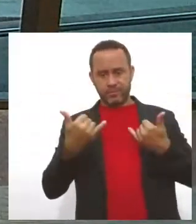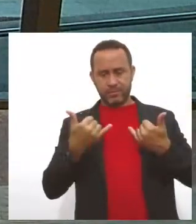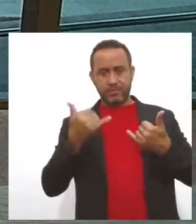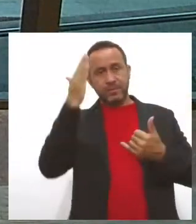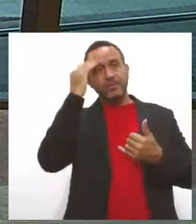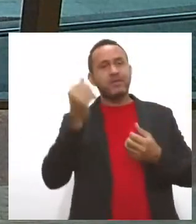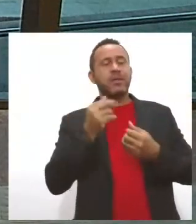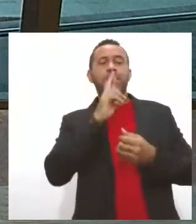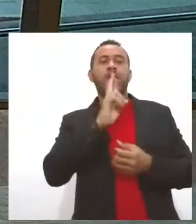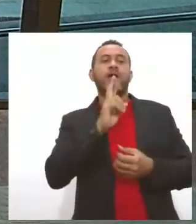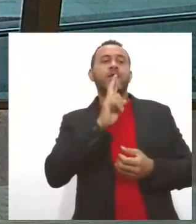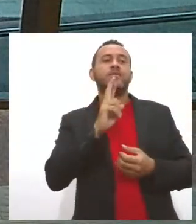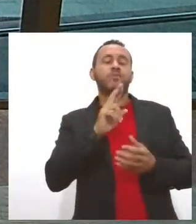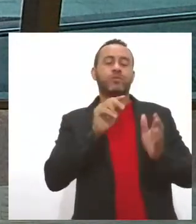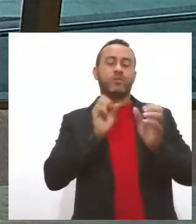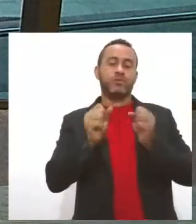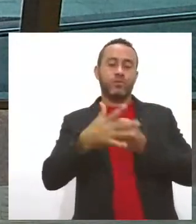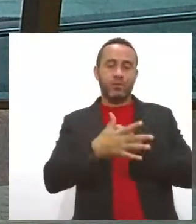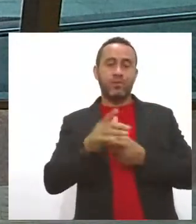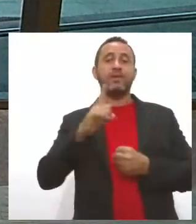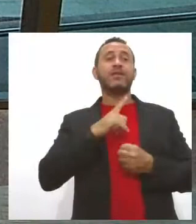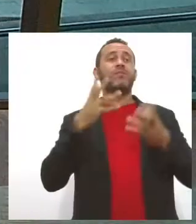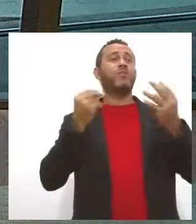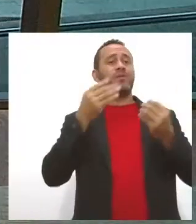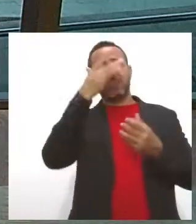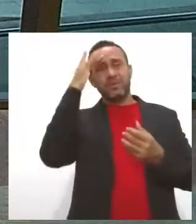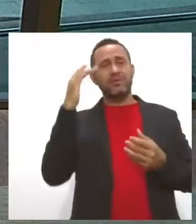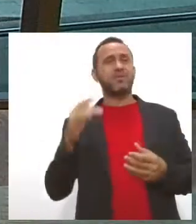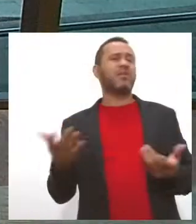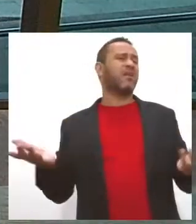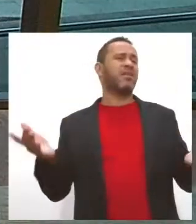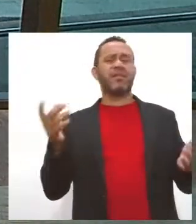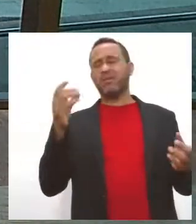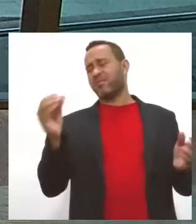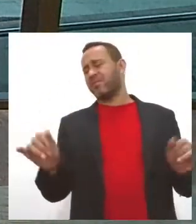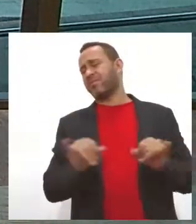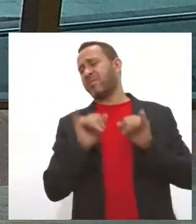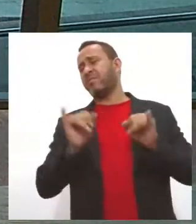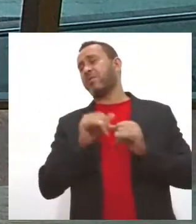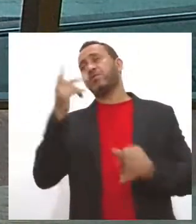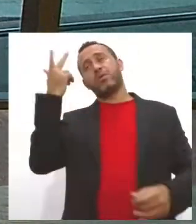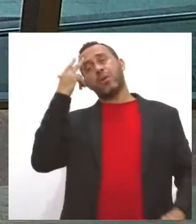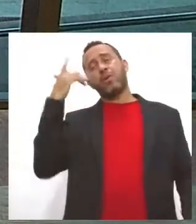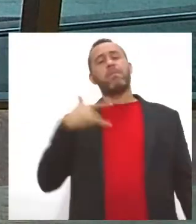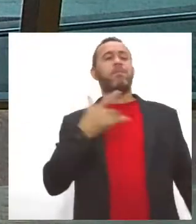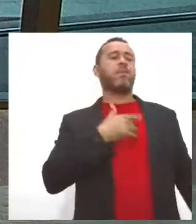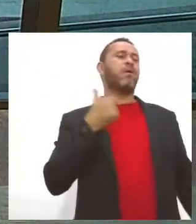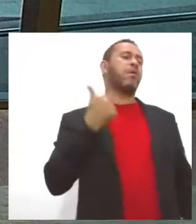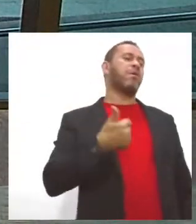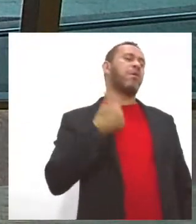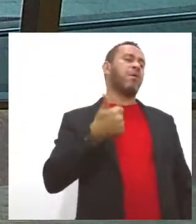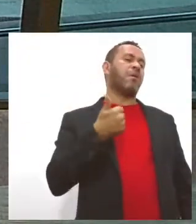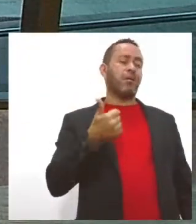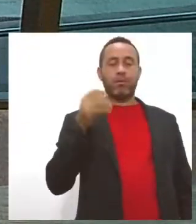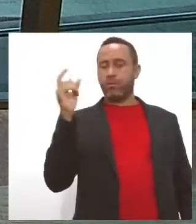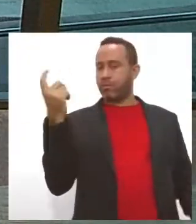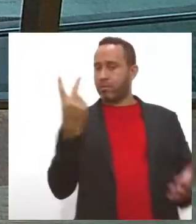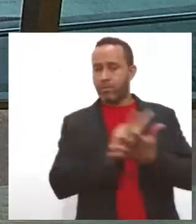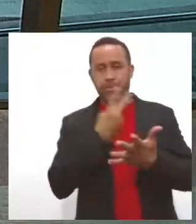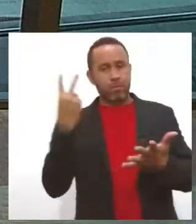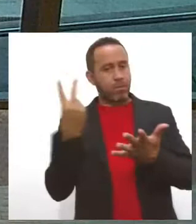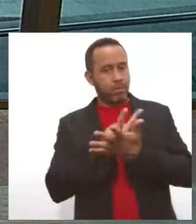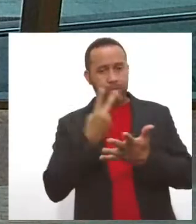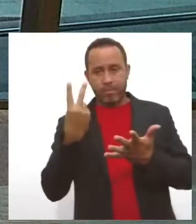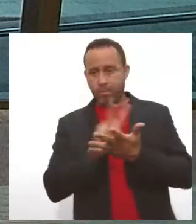dos resultados. E aí tem muita gente que fala assim, ah, não, aqui está de boa, como falam, né? Aqui está de boa, não está de boa. A gente tem que tomar